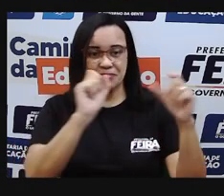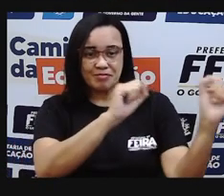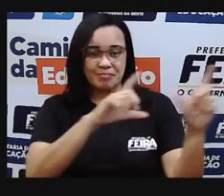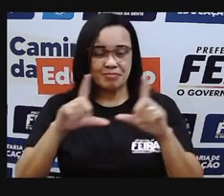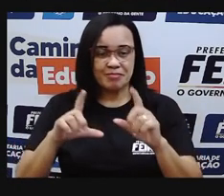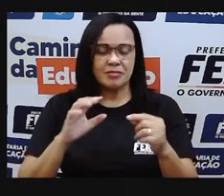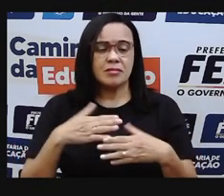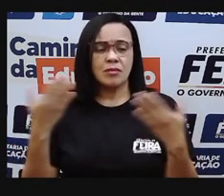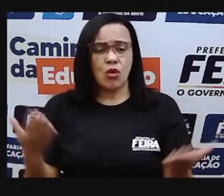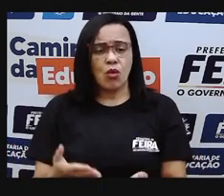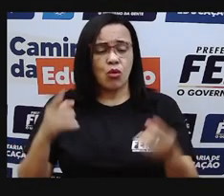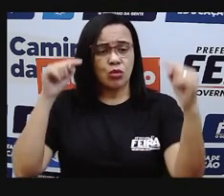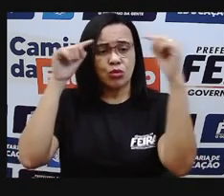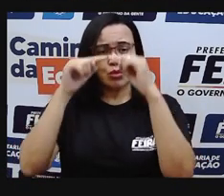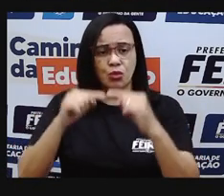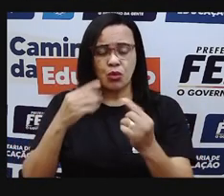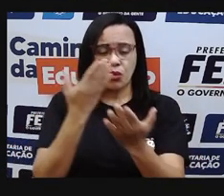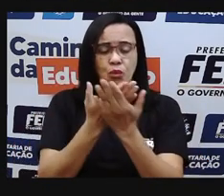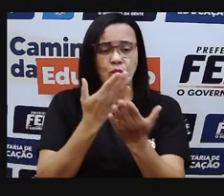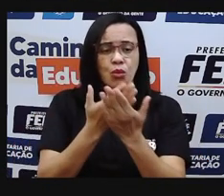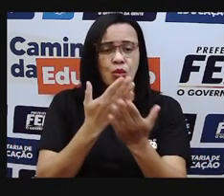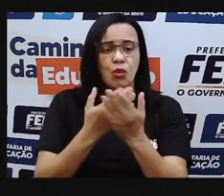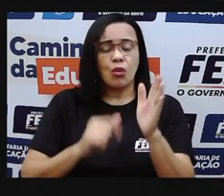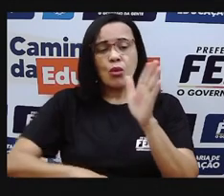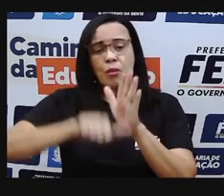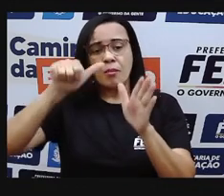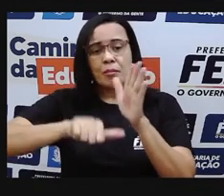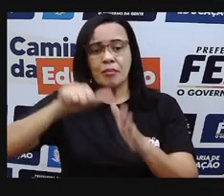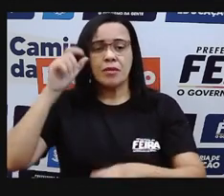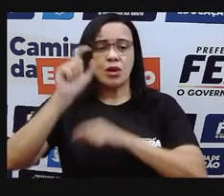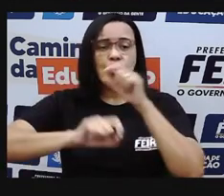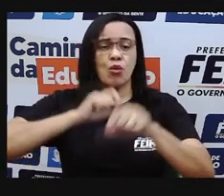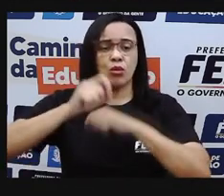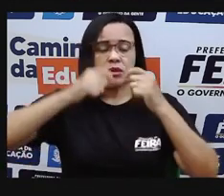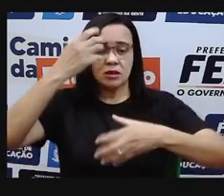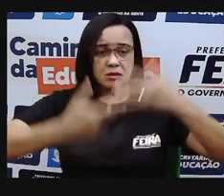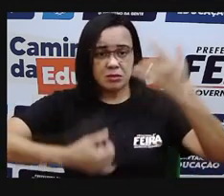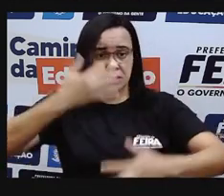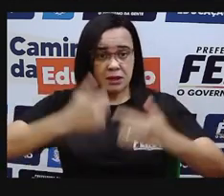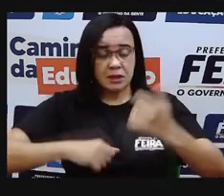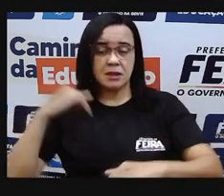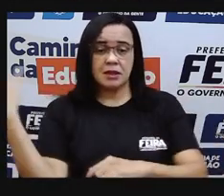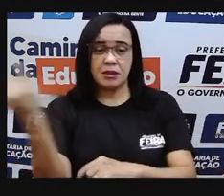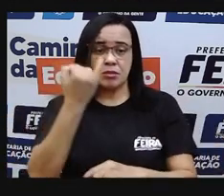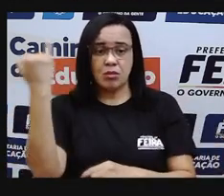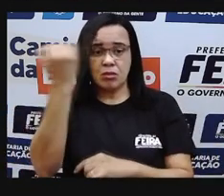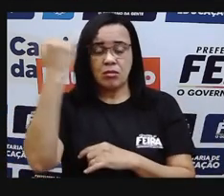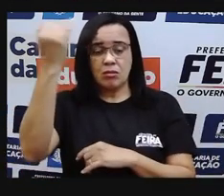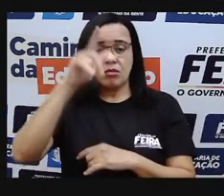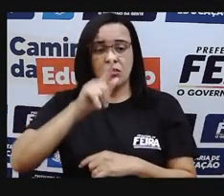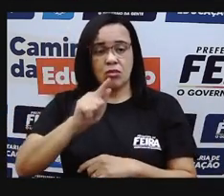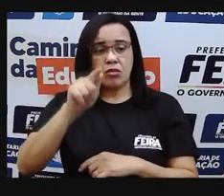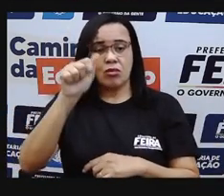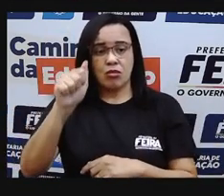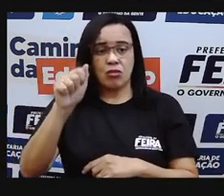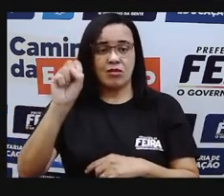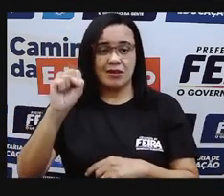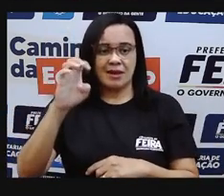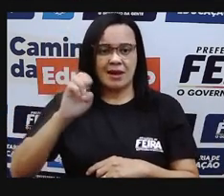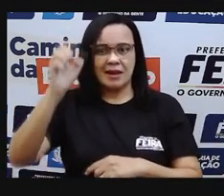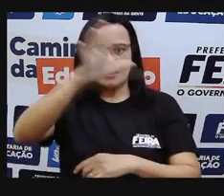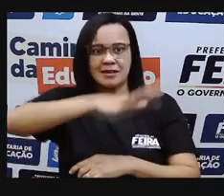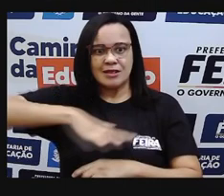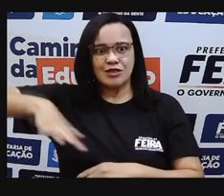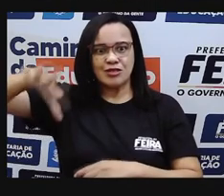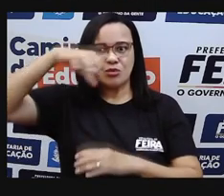Objetivos da aula. Primeiro, relatar a importância e a função dos gases que compõem o ar atmosférico,